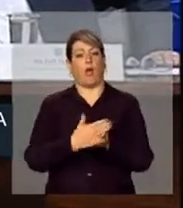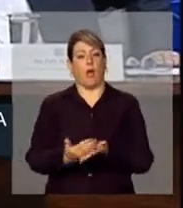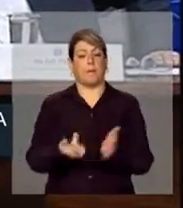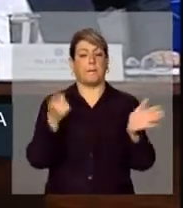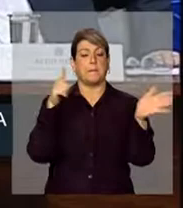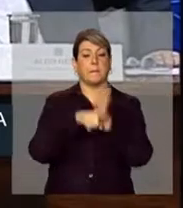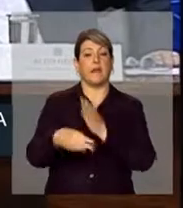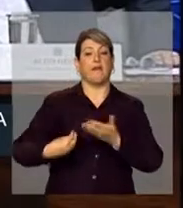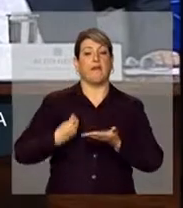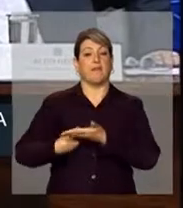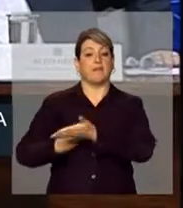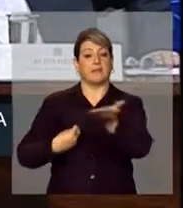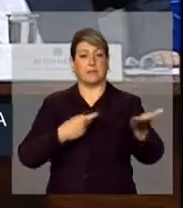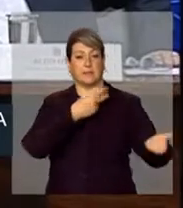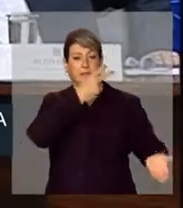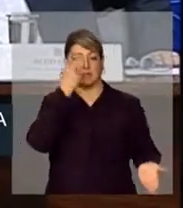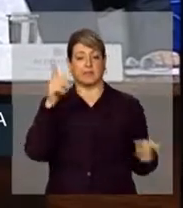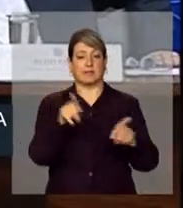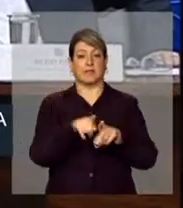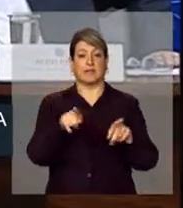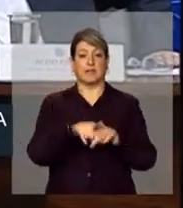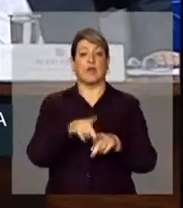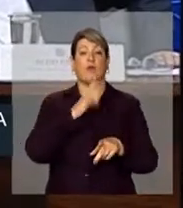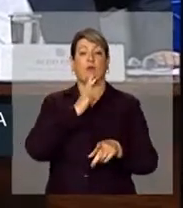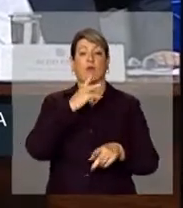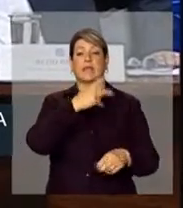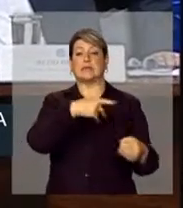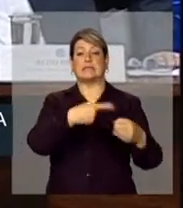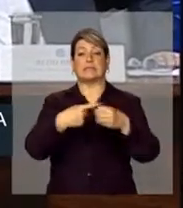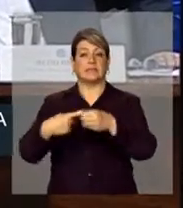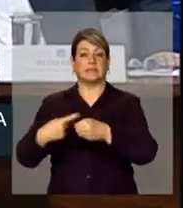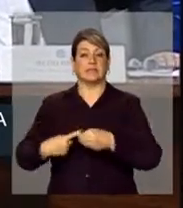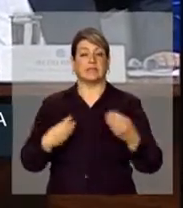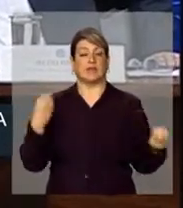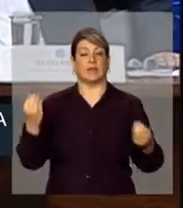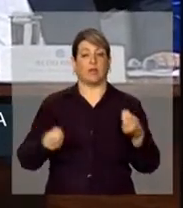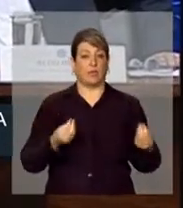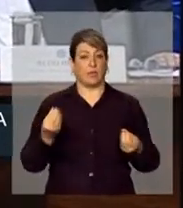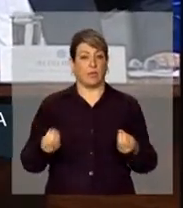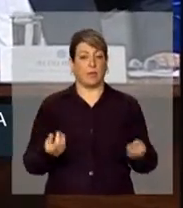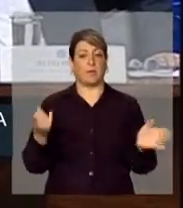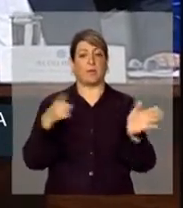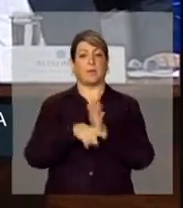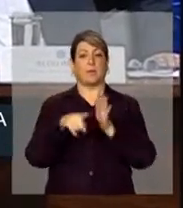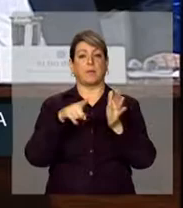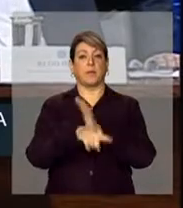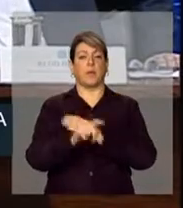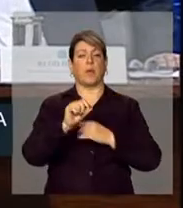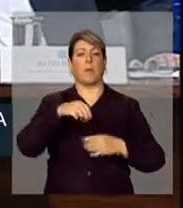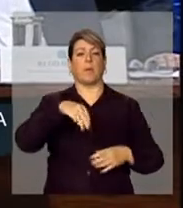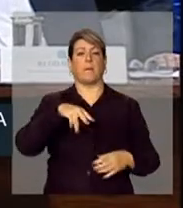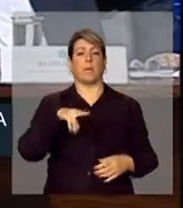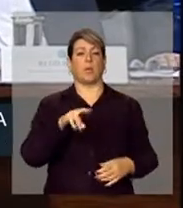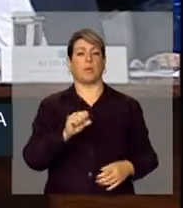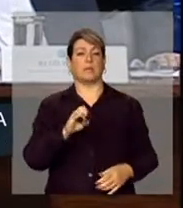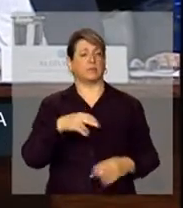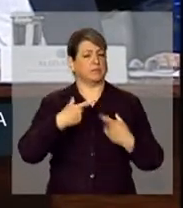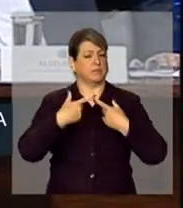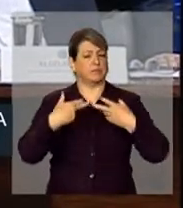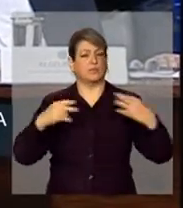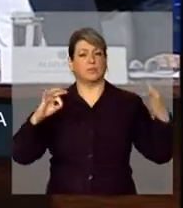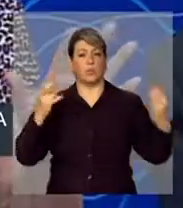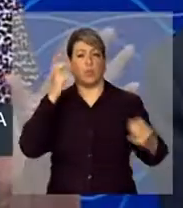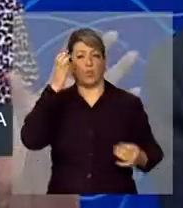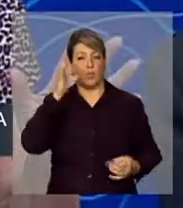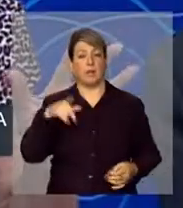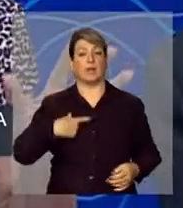também daquela cidade, as características, pergunta dos museus, tudo que seja dos museus, essa parte de